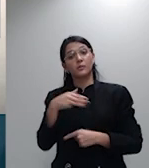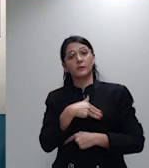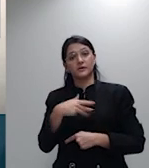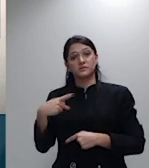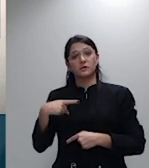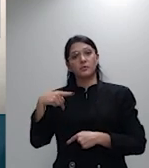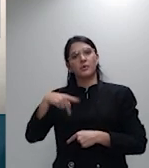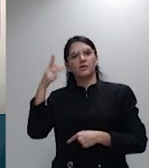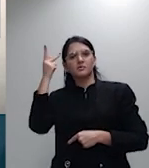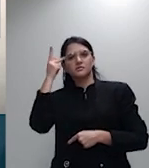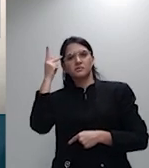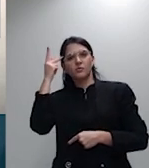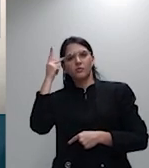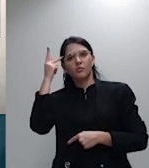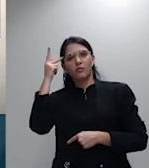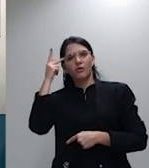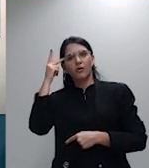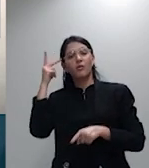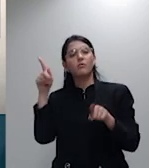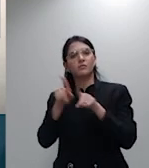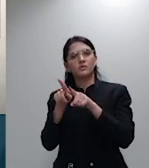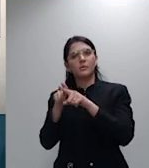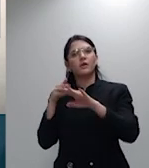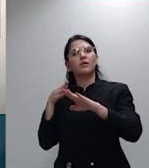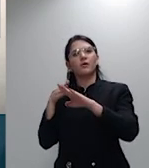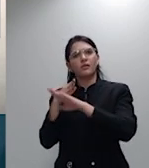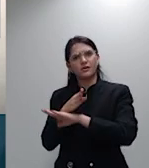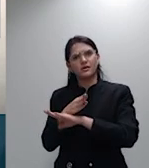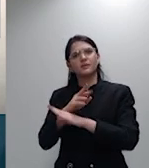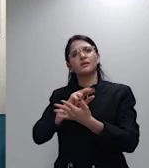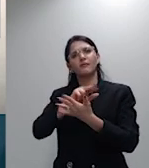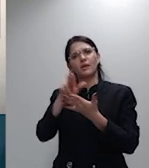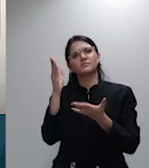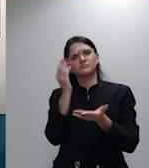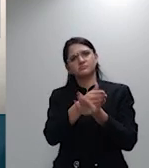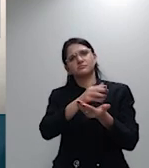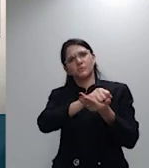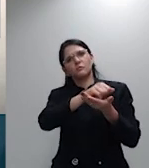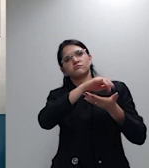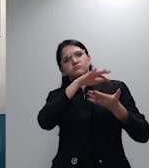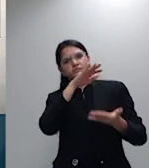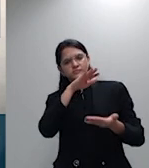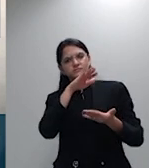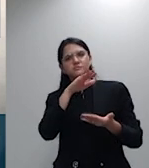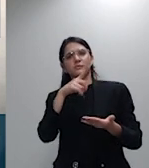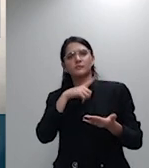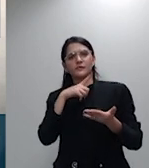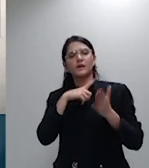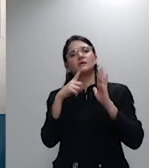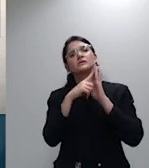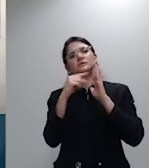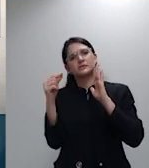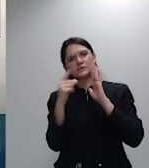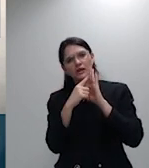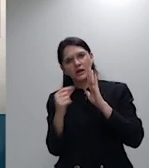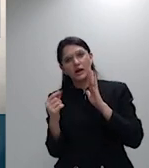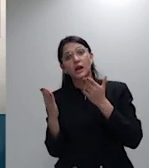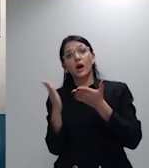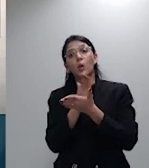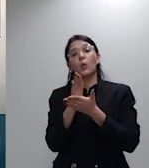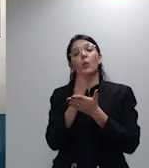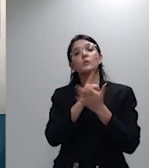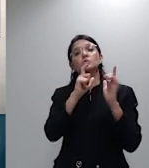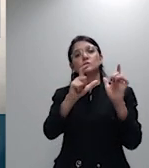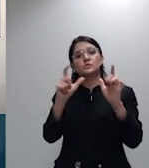alentado a manifestação já juntada nos autos onde é destacada alguns julgados aqui do nosso Estado